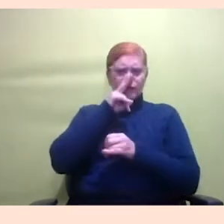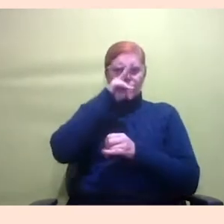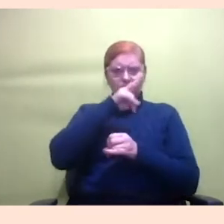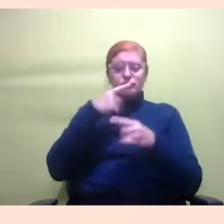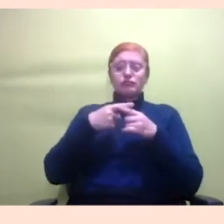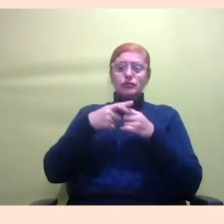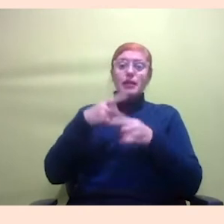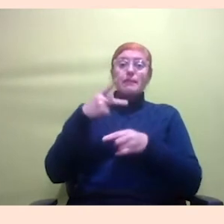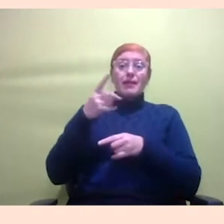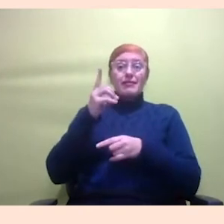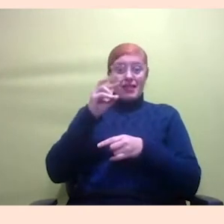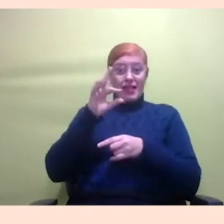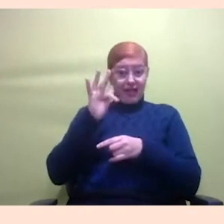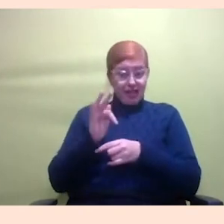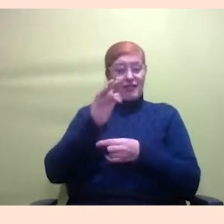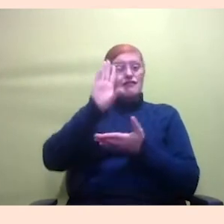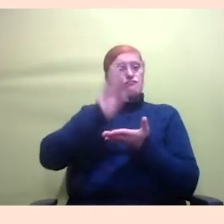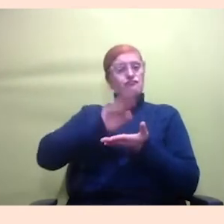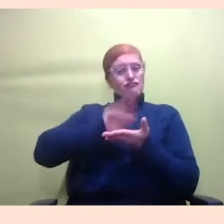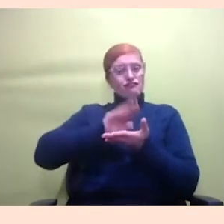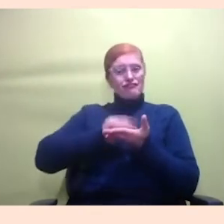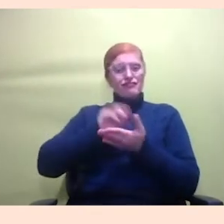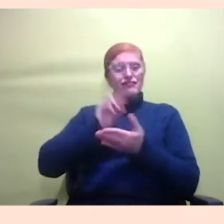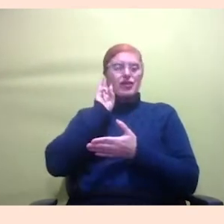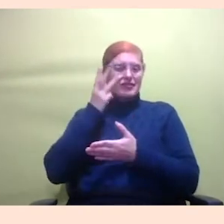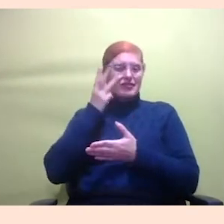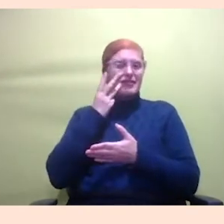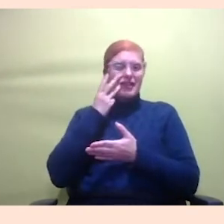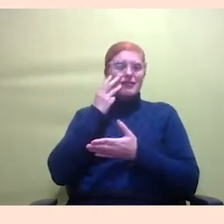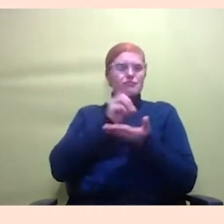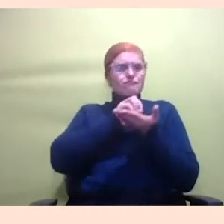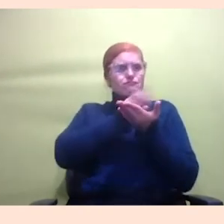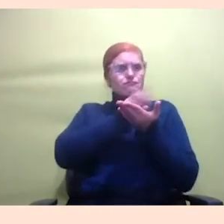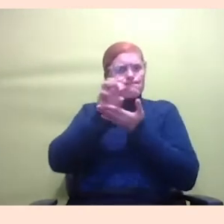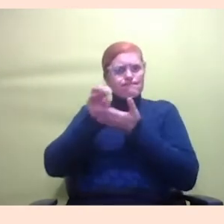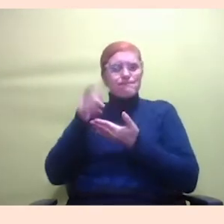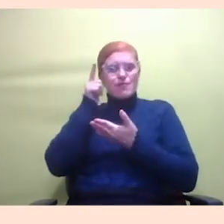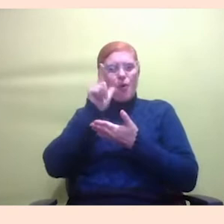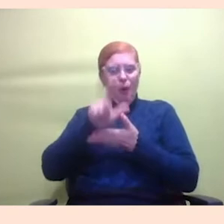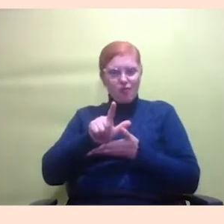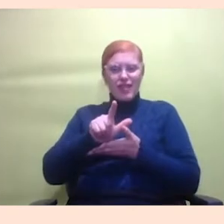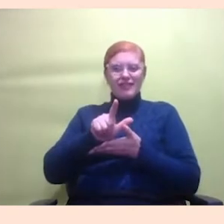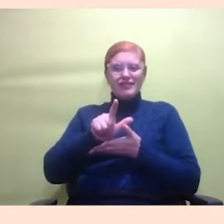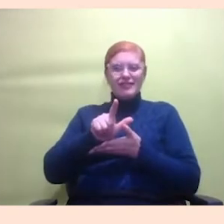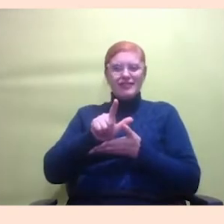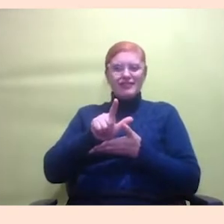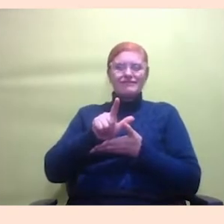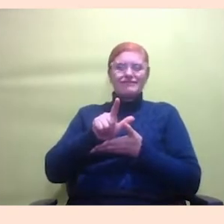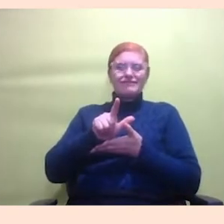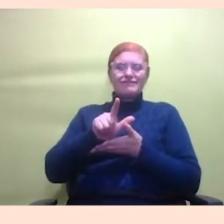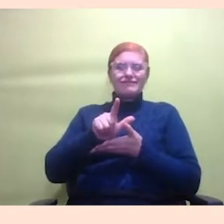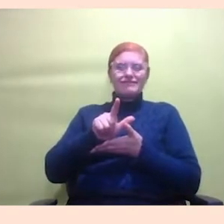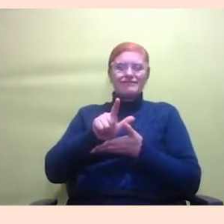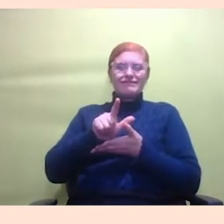passado pelo WhatsApp, a gente consegue burlar essa ideia dos dados limitados. Então, a gente consegue mandar algumas